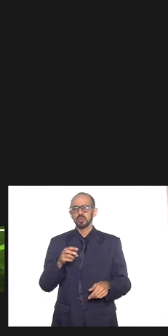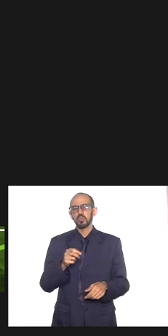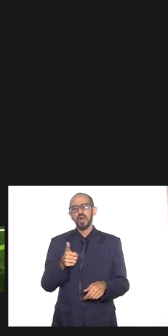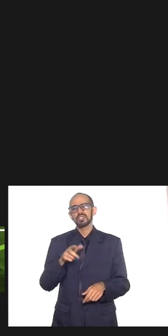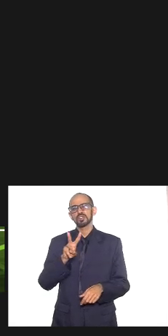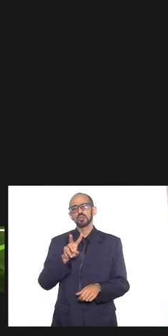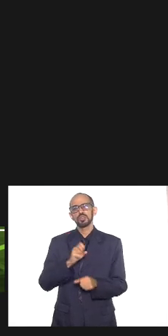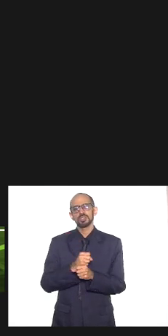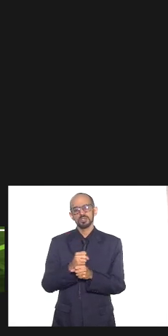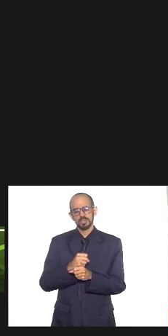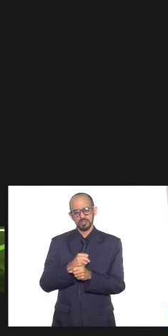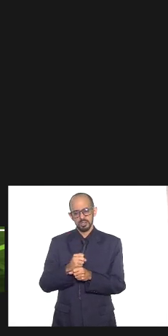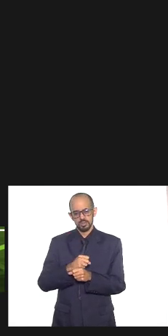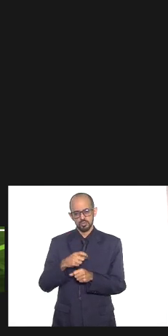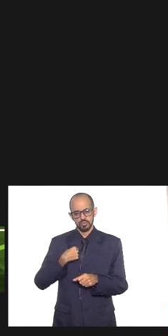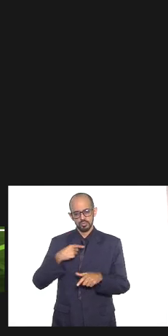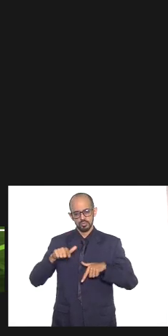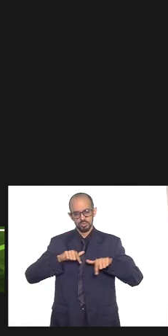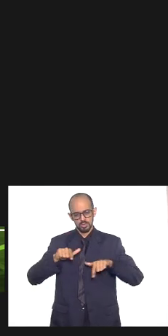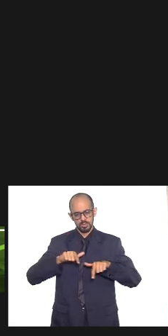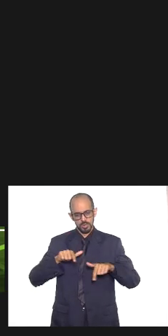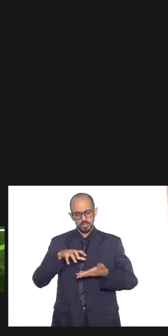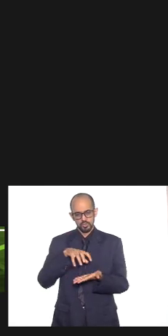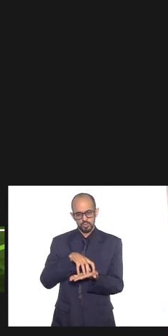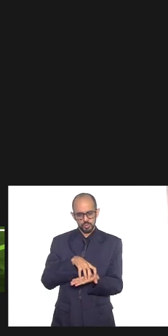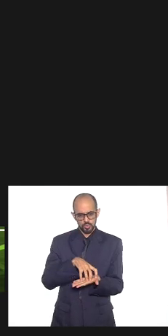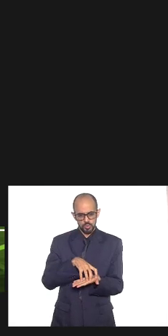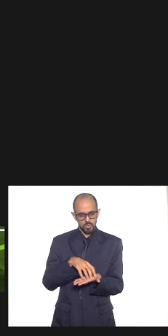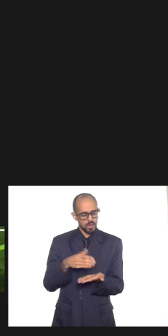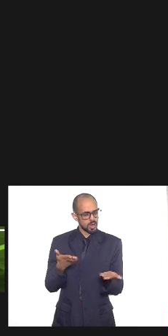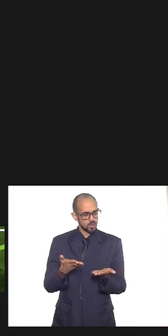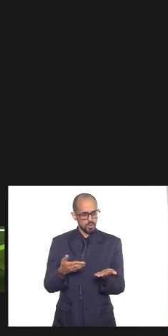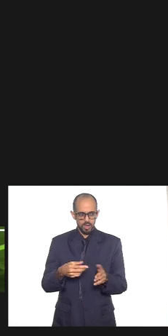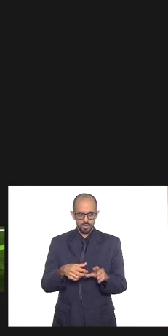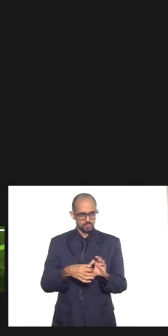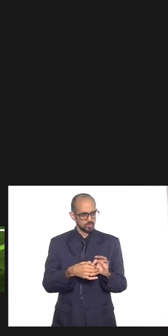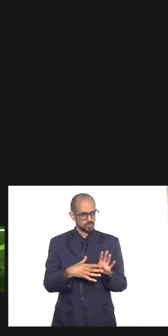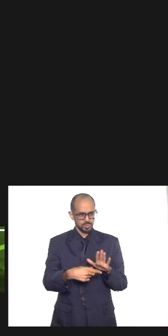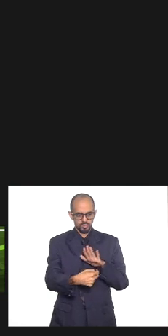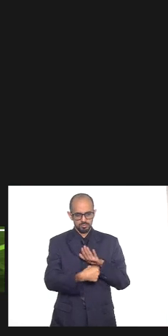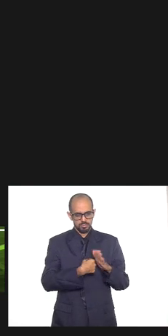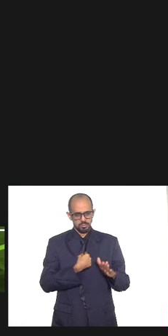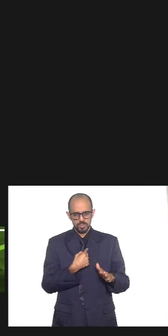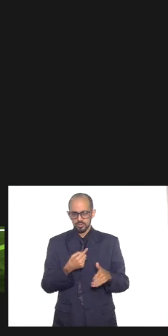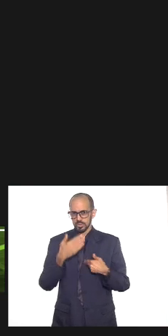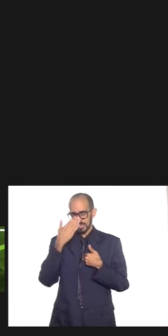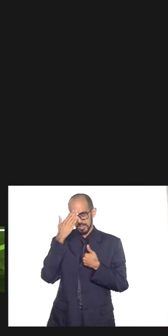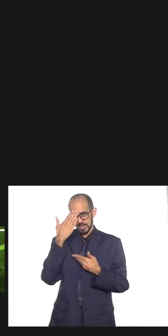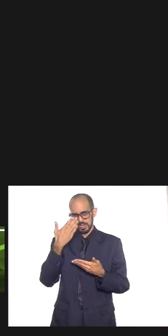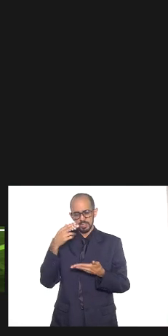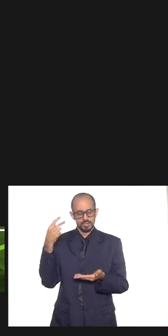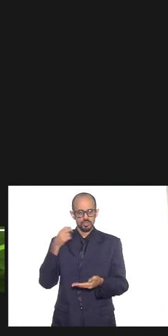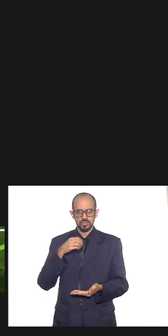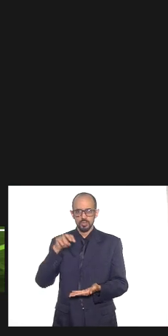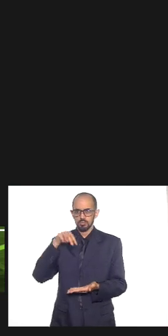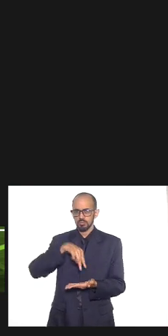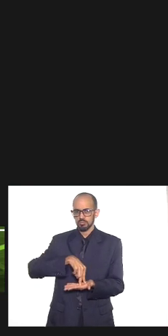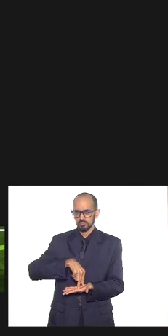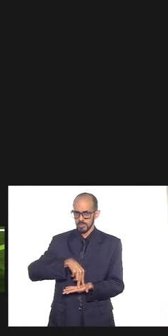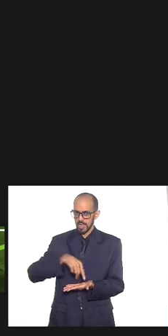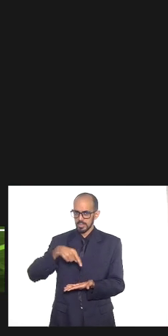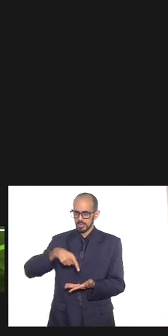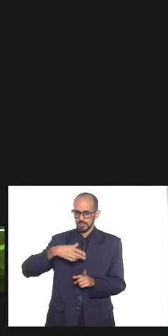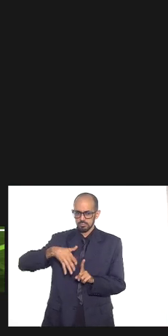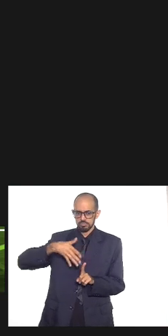de permanência na unidade sim agora eu me coloco à disposição de todos os senhores agradeço essa oportunidade eu não